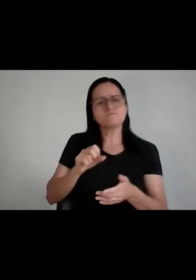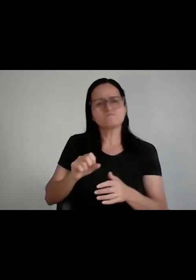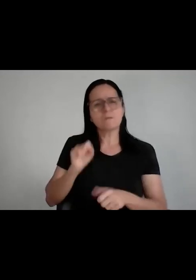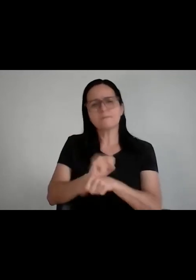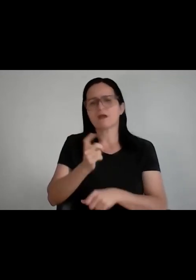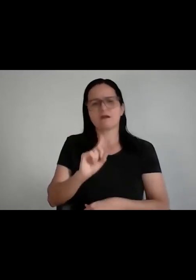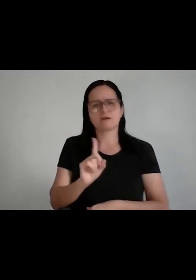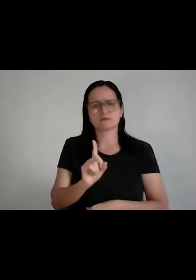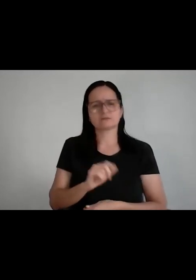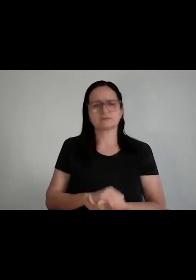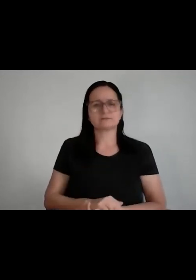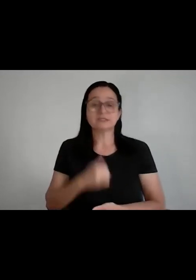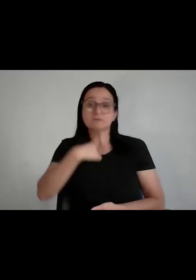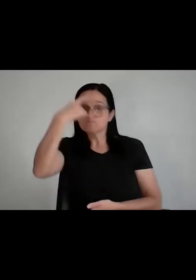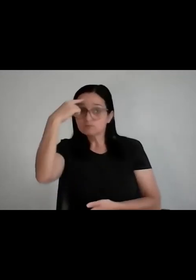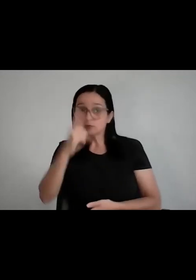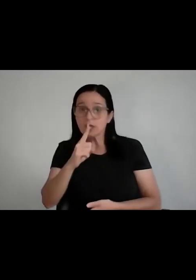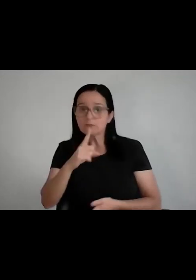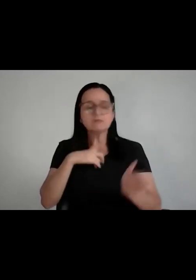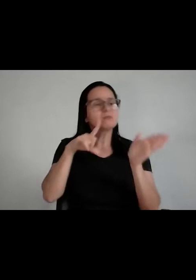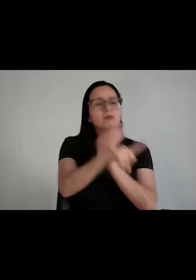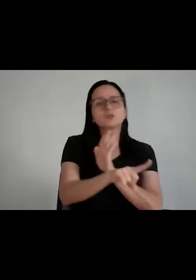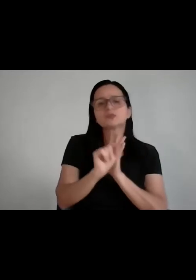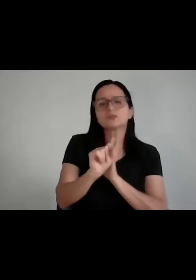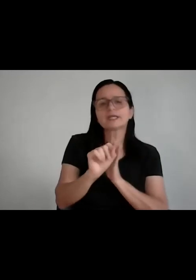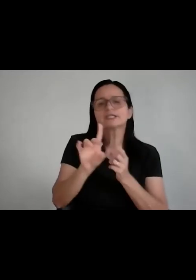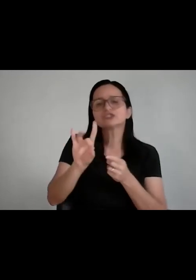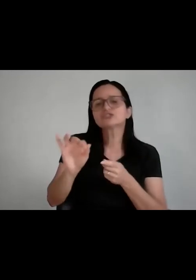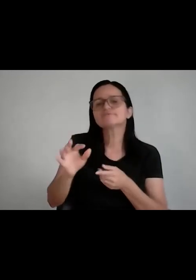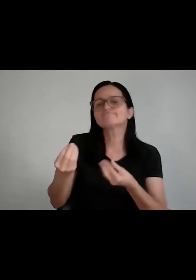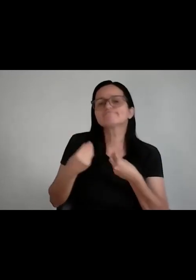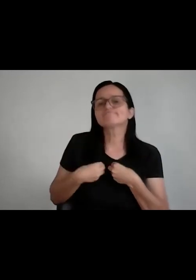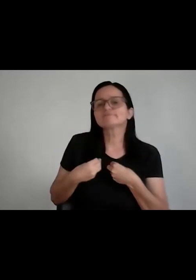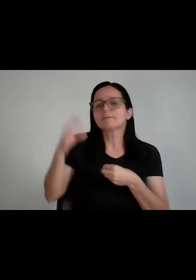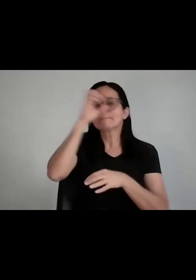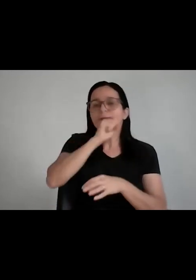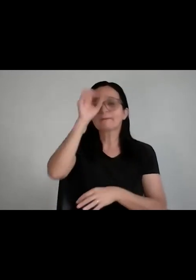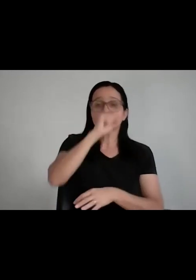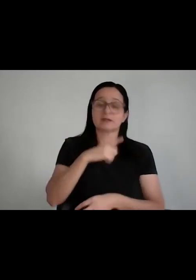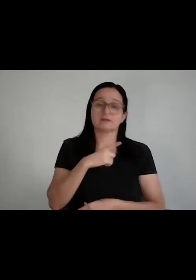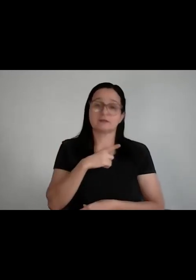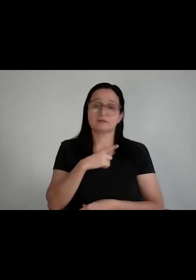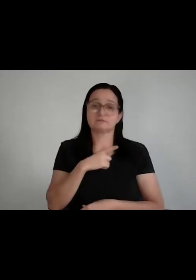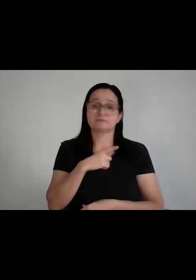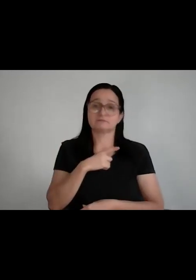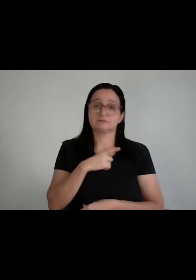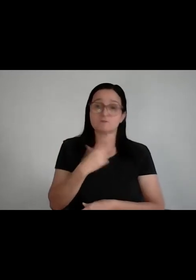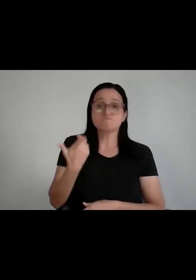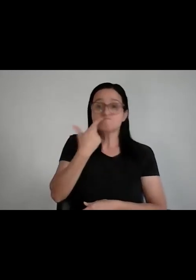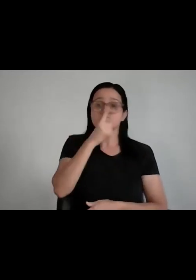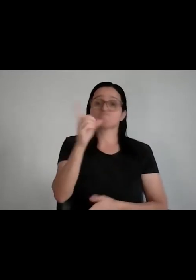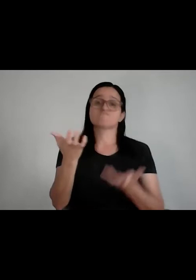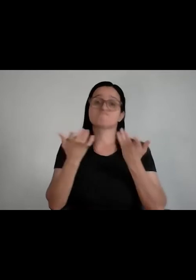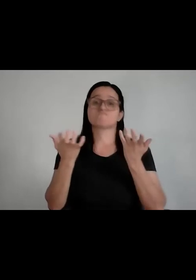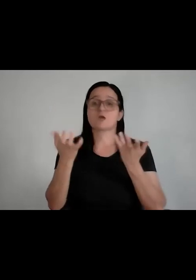Se você não sabe alguma coisa, você vai perguntar quantos dias você vai me dar para eu resolver, para eu aprender essa parada aí, porque eu não vou perder essa oportunidade por nada. Nada